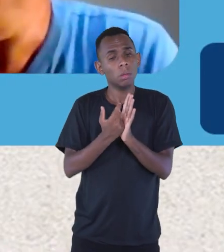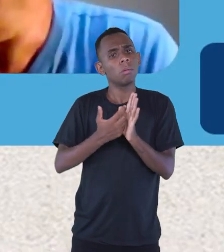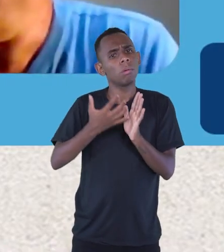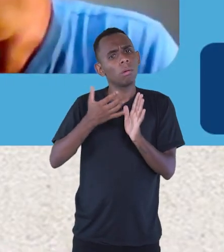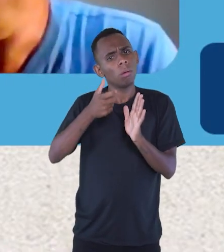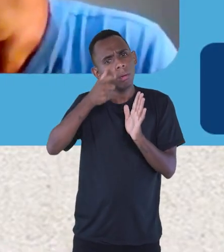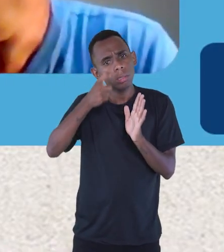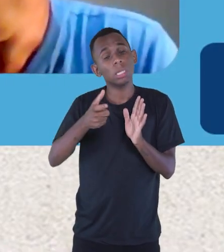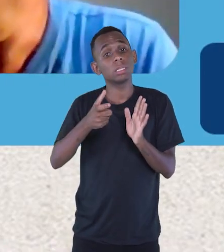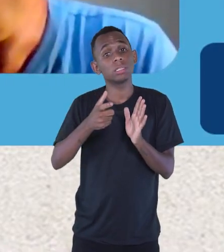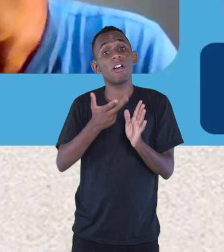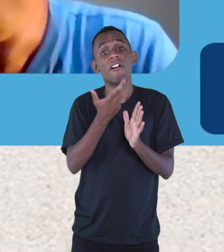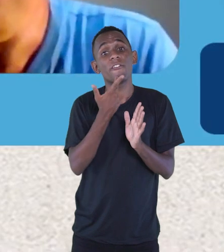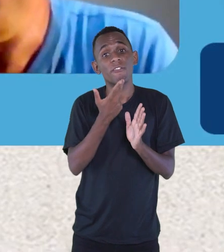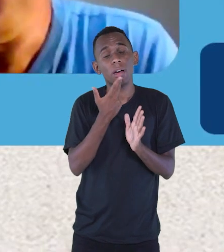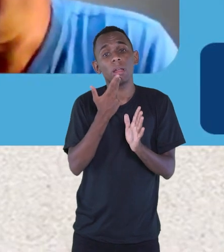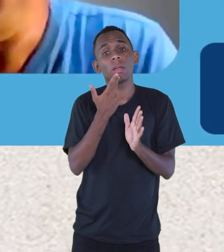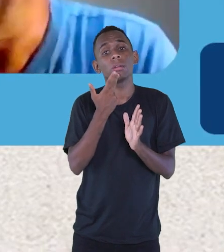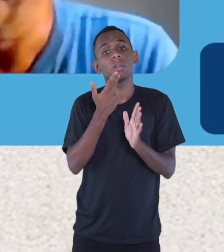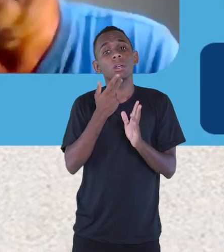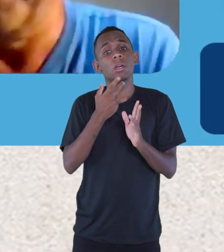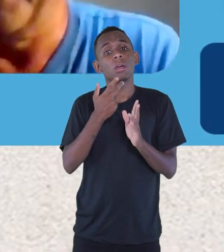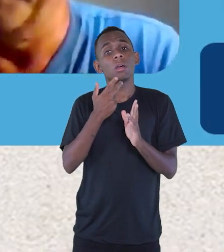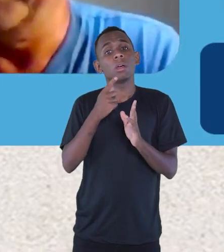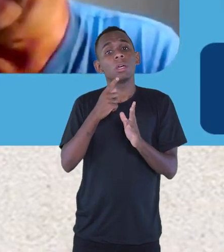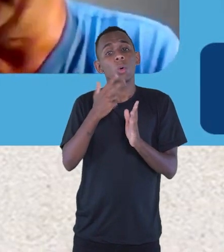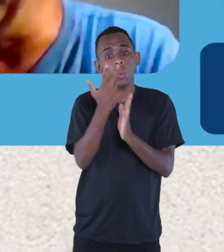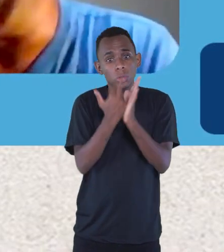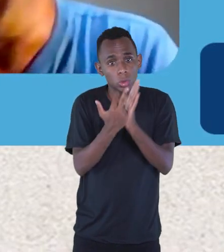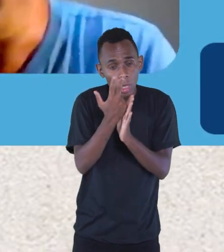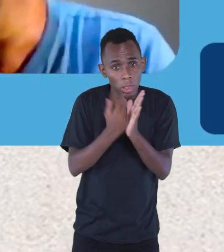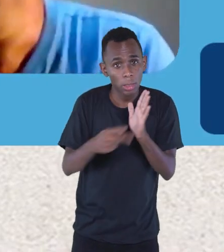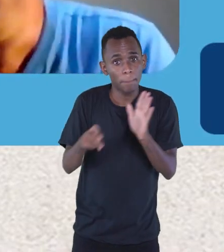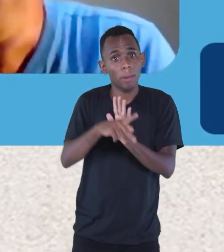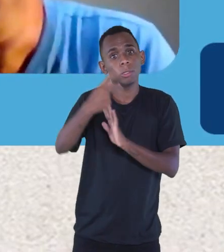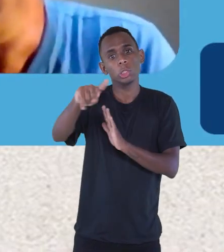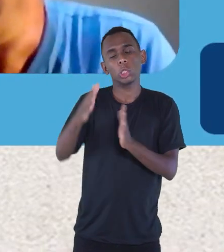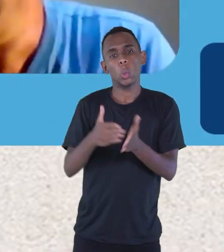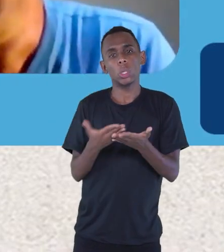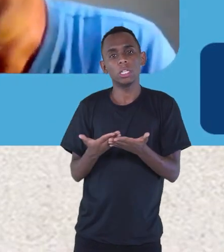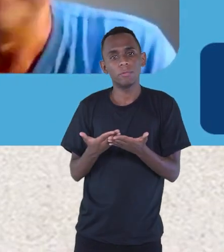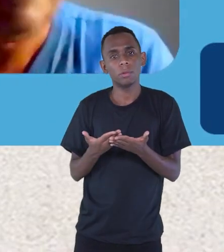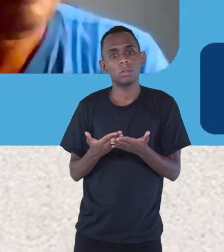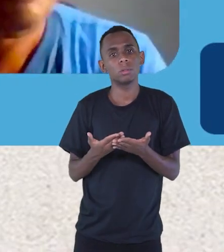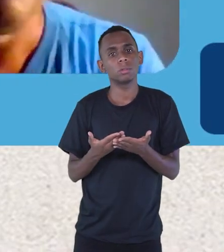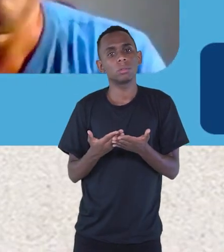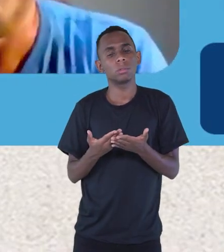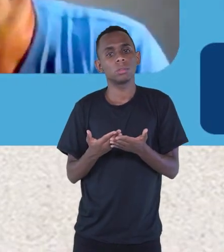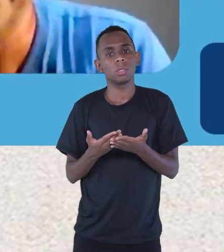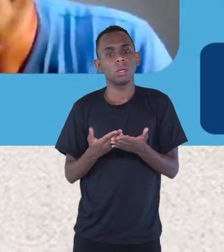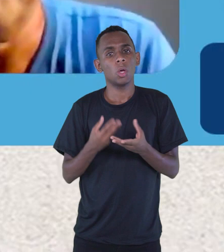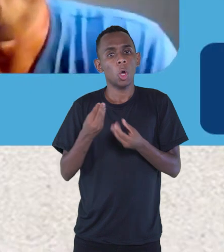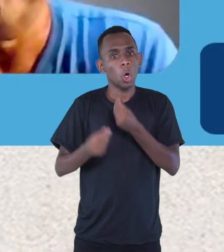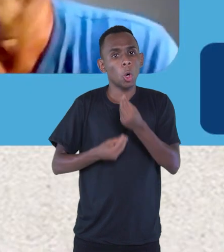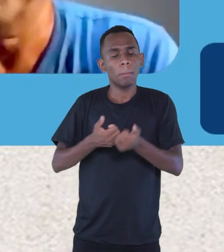interessante a gente falar a respeito dos ilustradores, dos seus livros, né? Sim. Isso de seguir esse